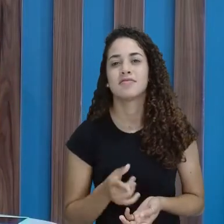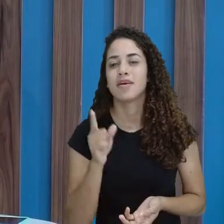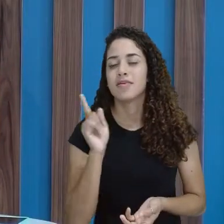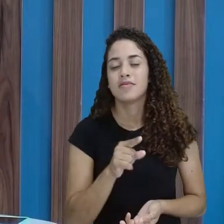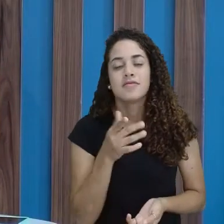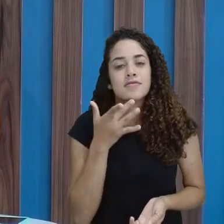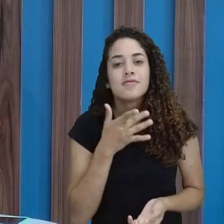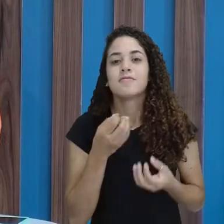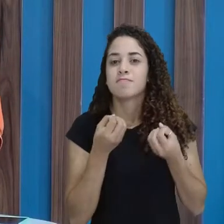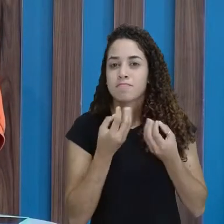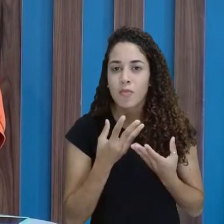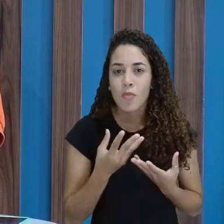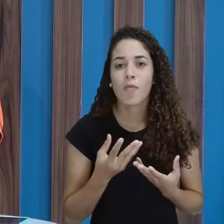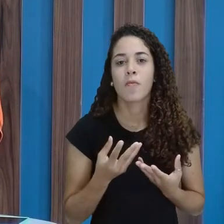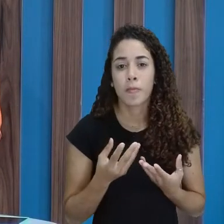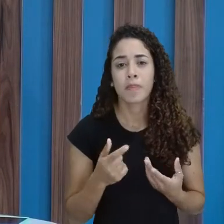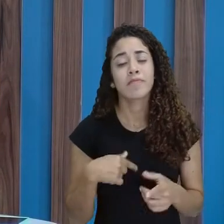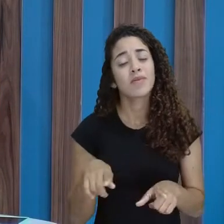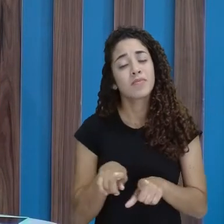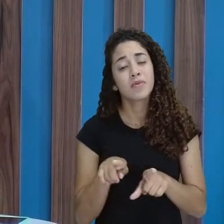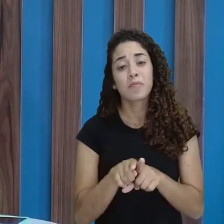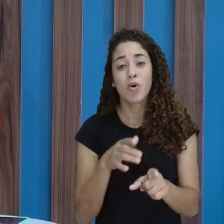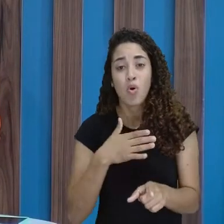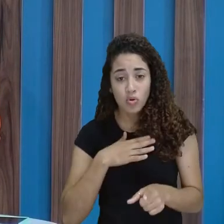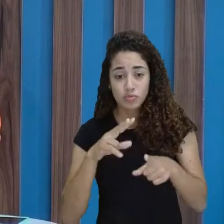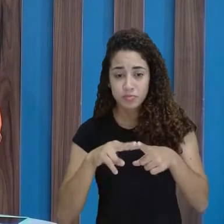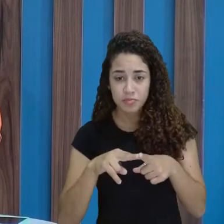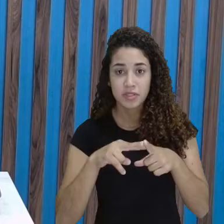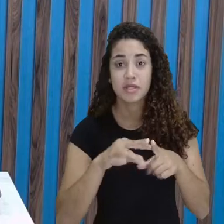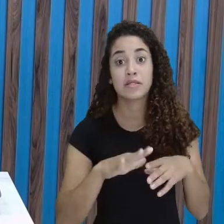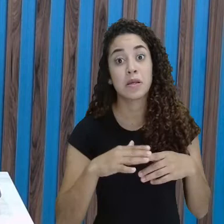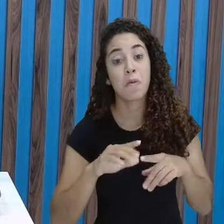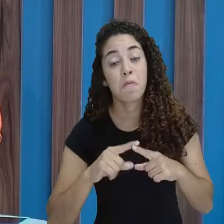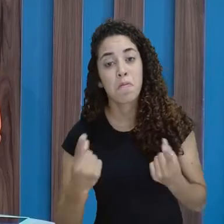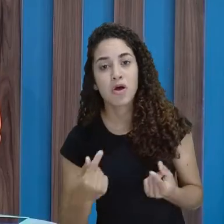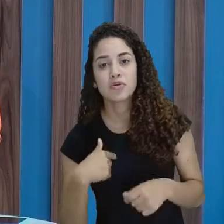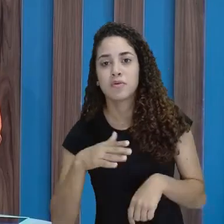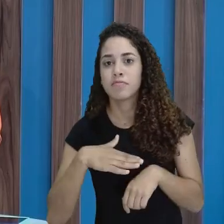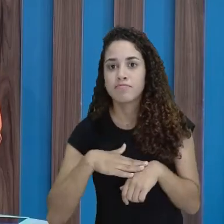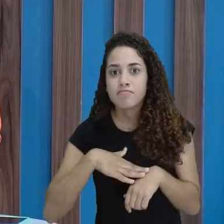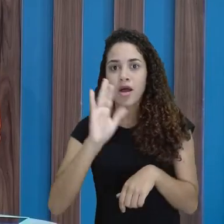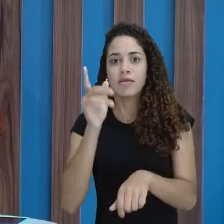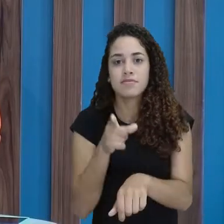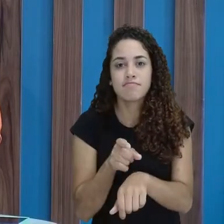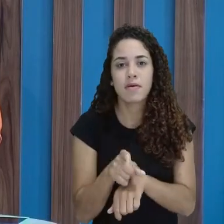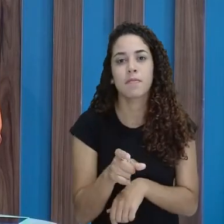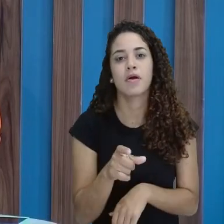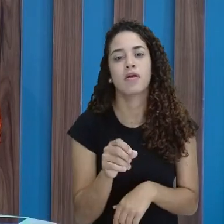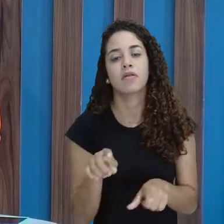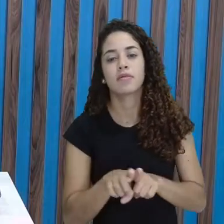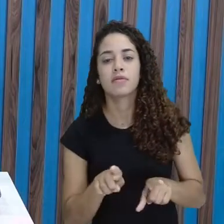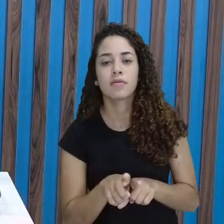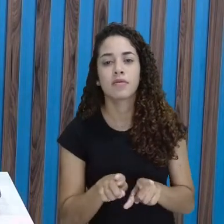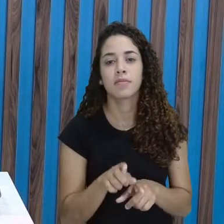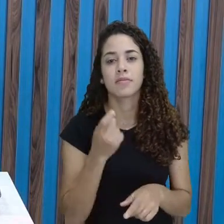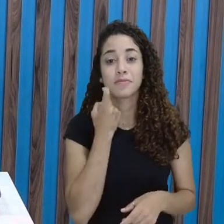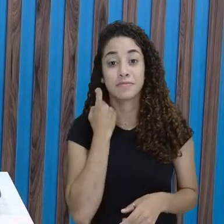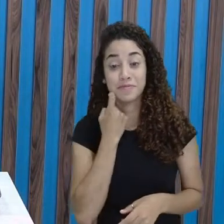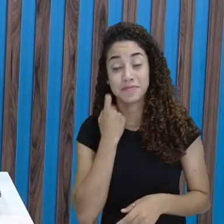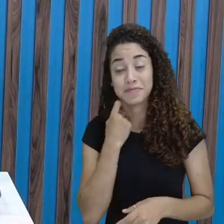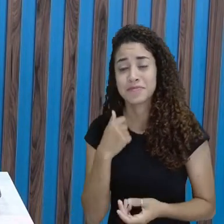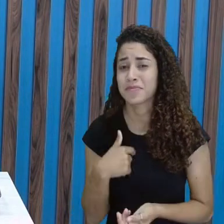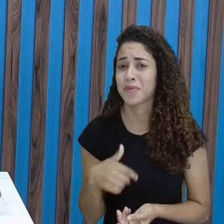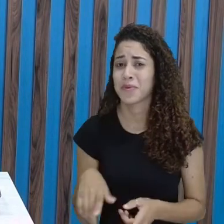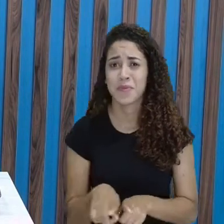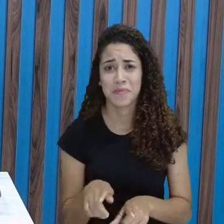Muito bom. Também gosto muito de pizza. Mas aí eu prefiro o camarão e o peixe. Também gosto de camarão. Gente, é tanta